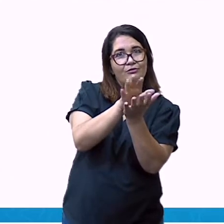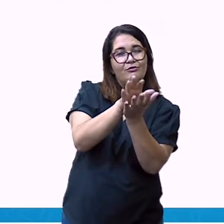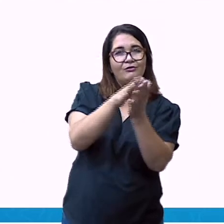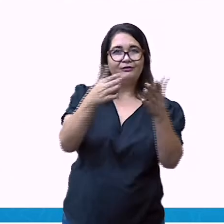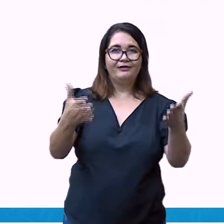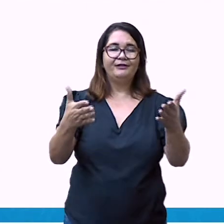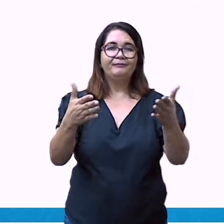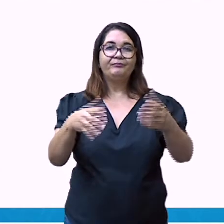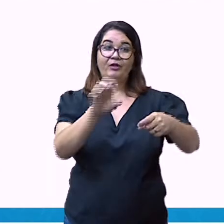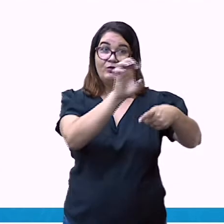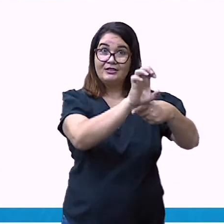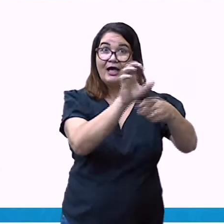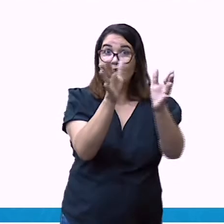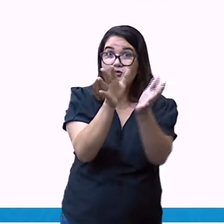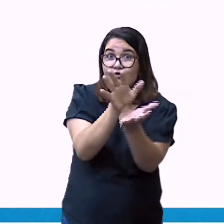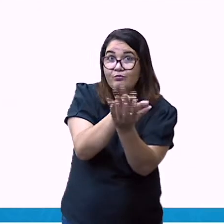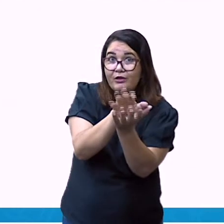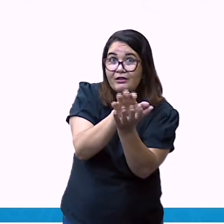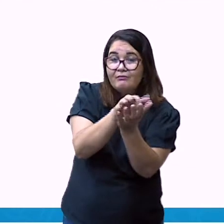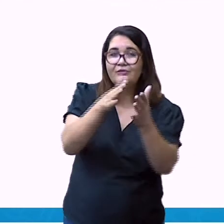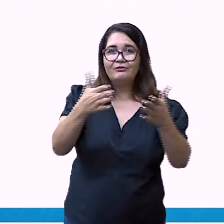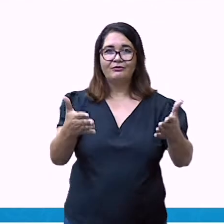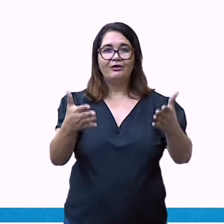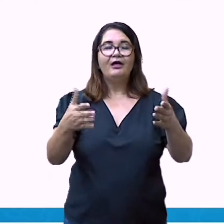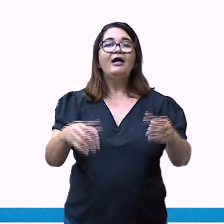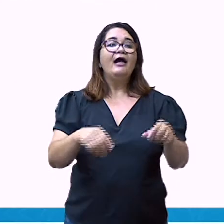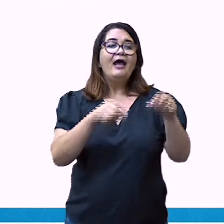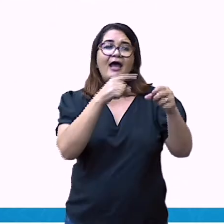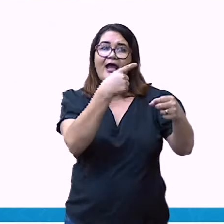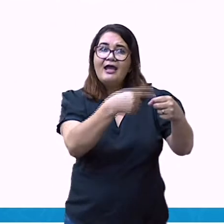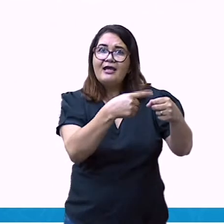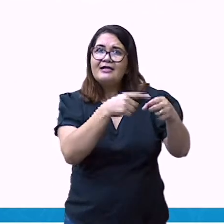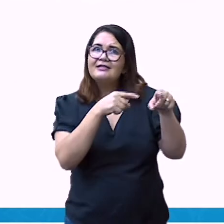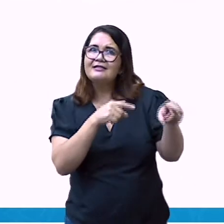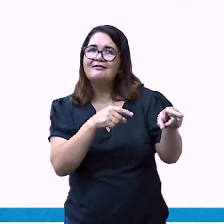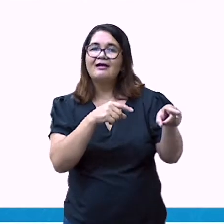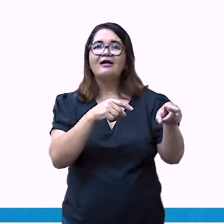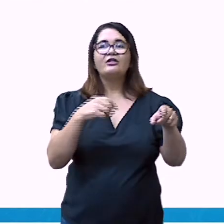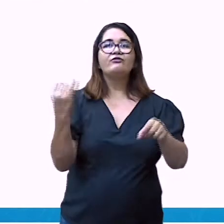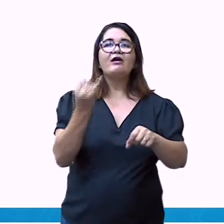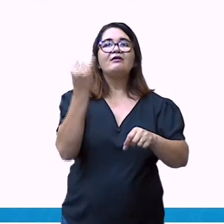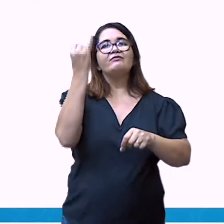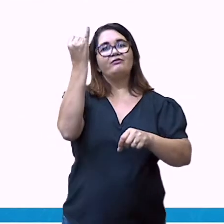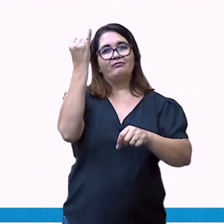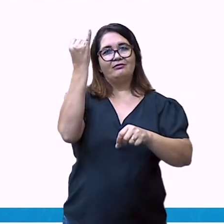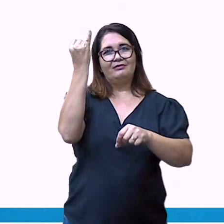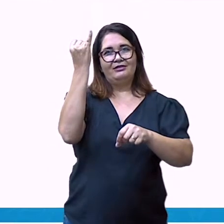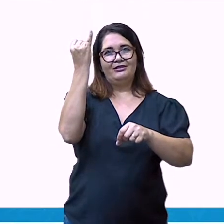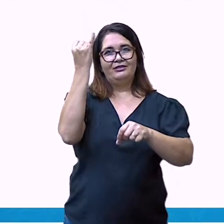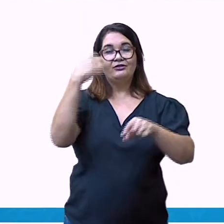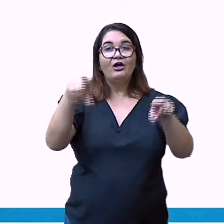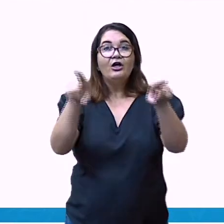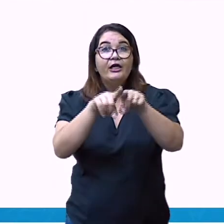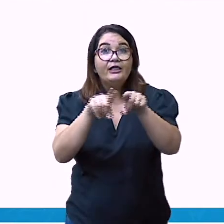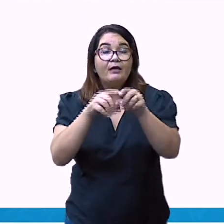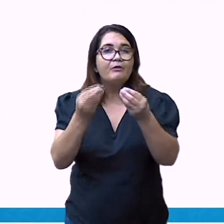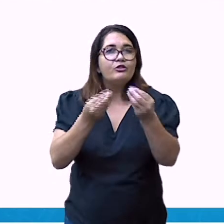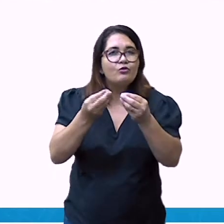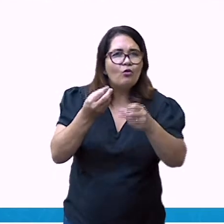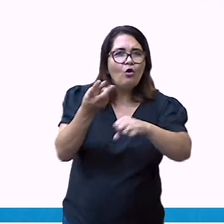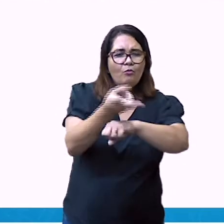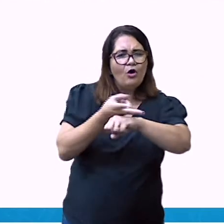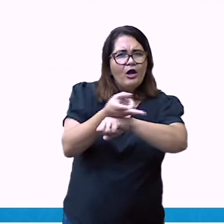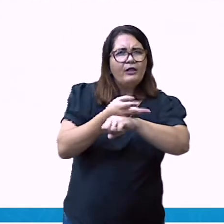1654. A cidade prosperou com o extrativismo do pau